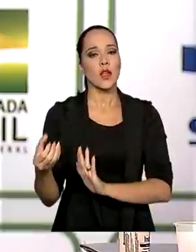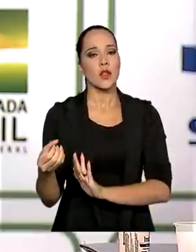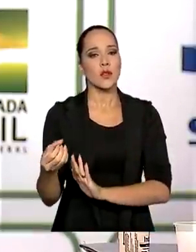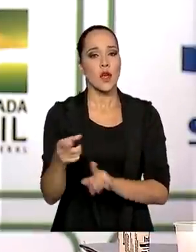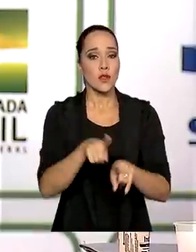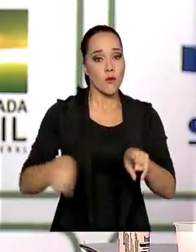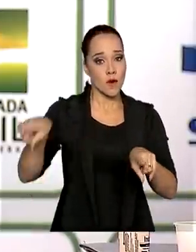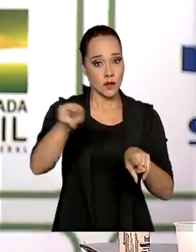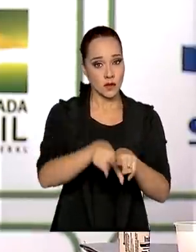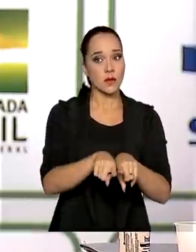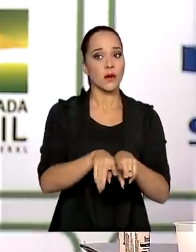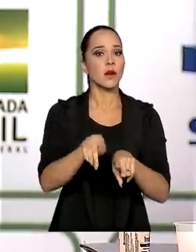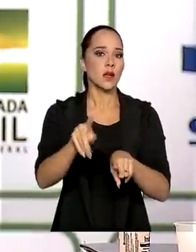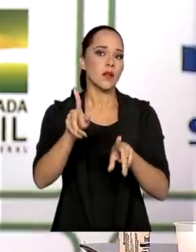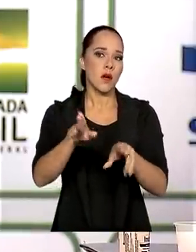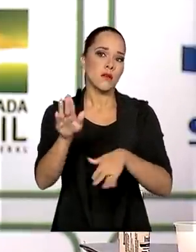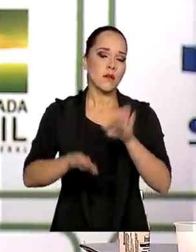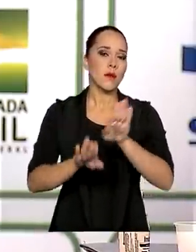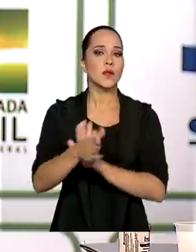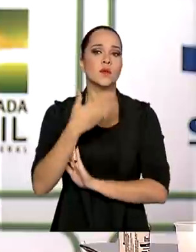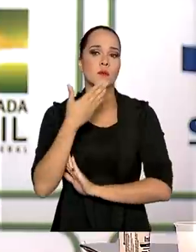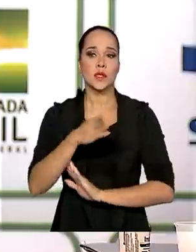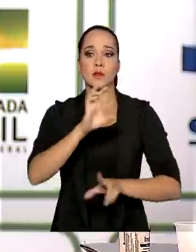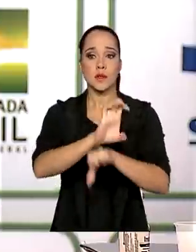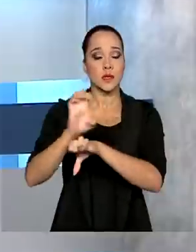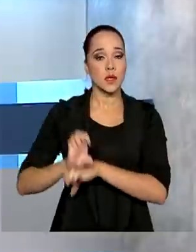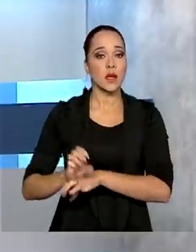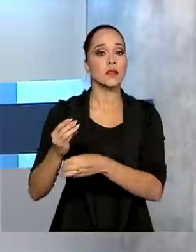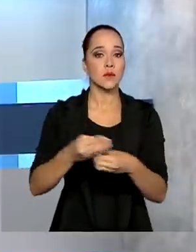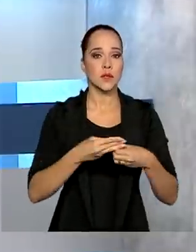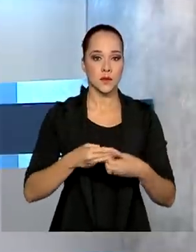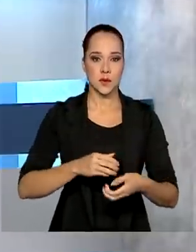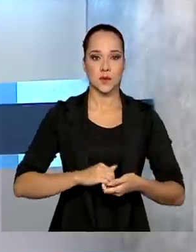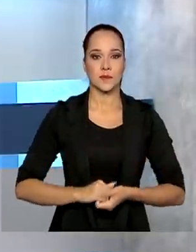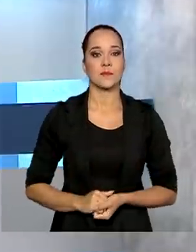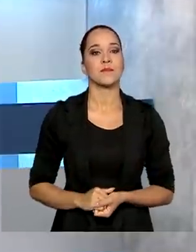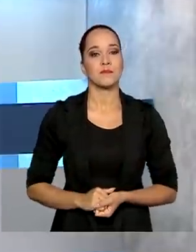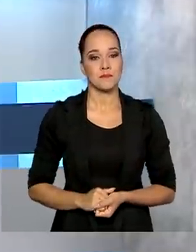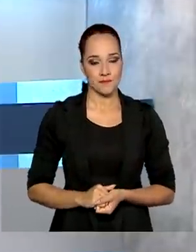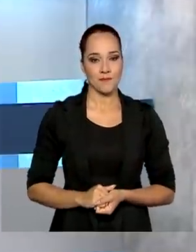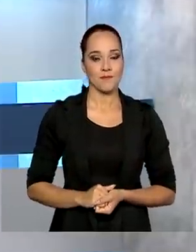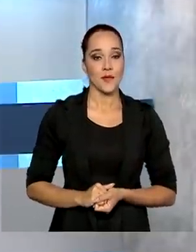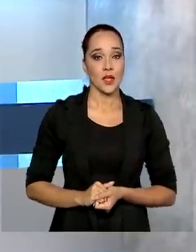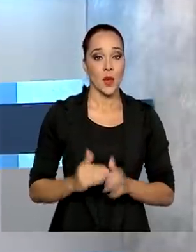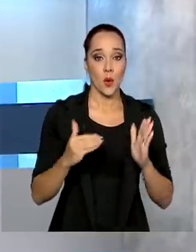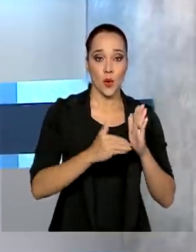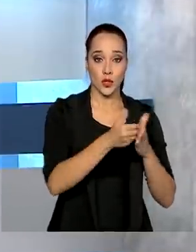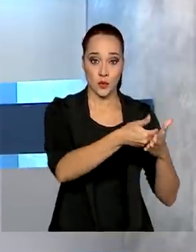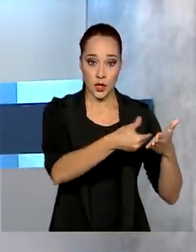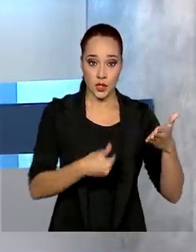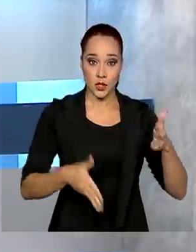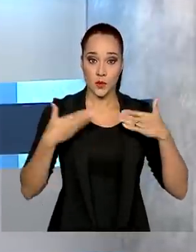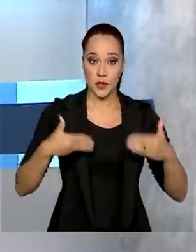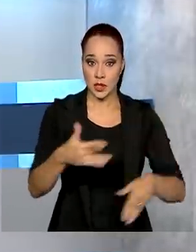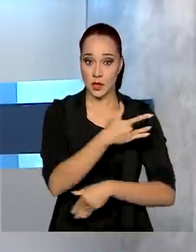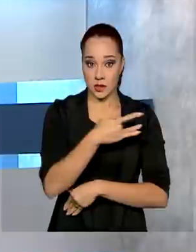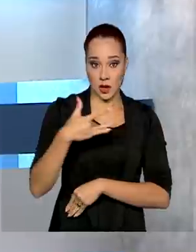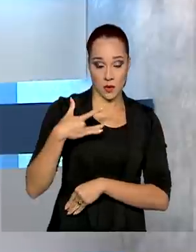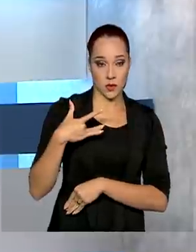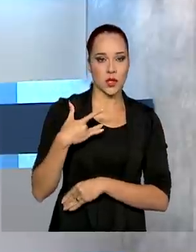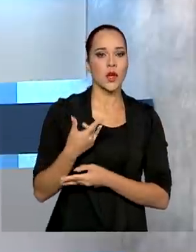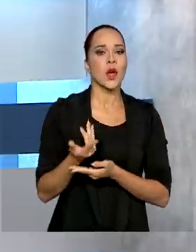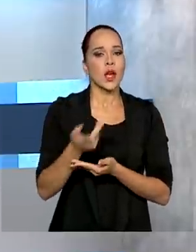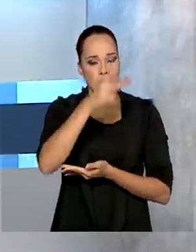prorrogações conforme a demanda de estados e municípios. De acordo com o último boletim do Ministério da Saúde,